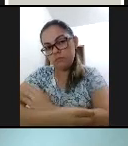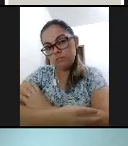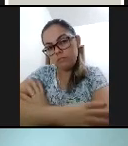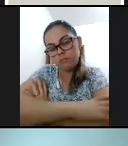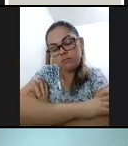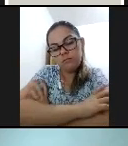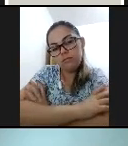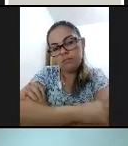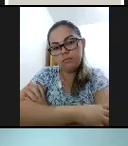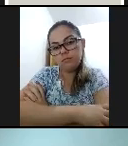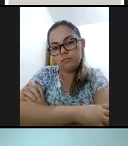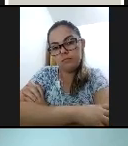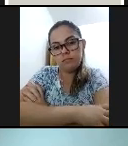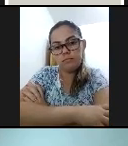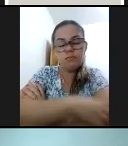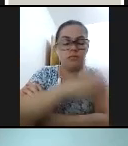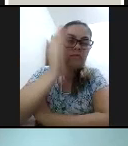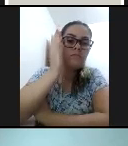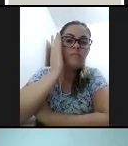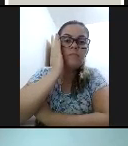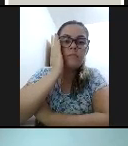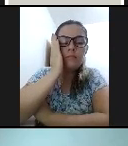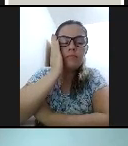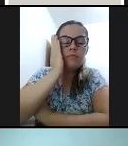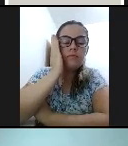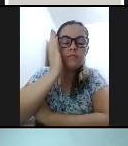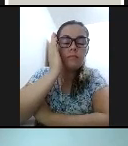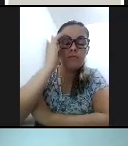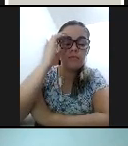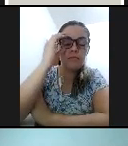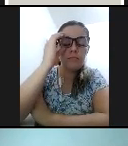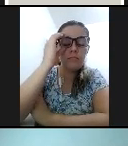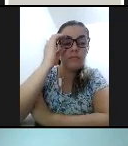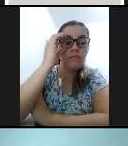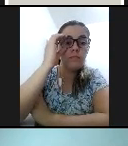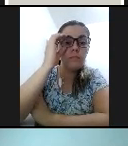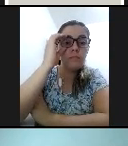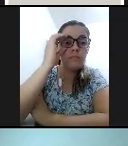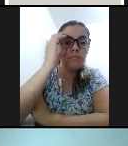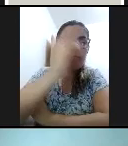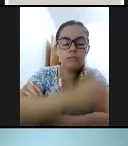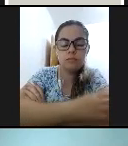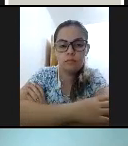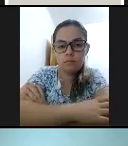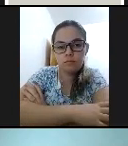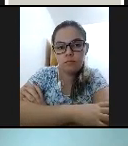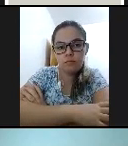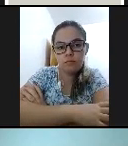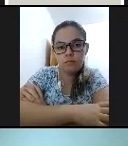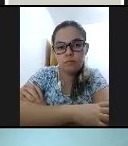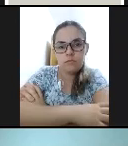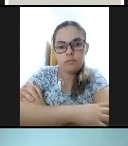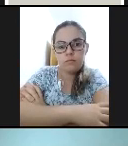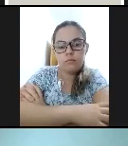um bilhete e as crianças que puderem pedem, peçam, podem pedir para o pai